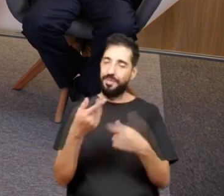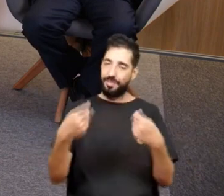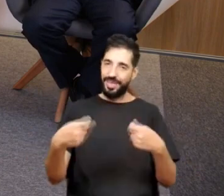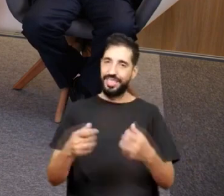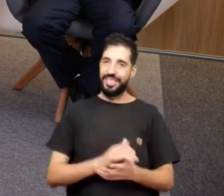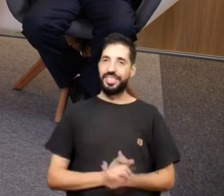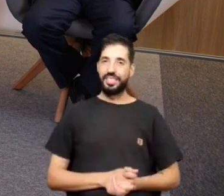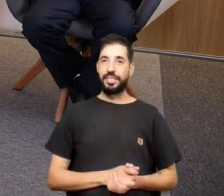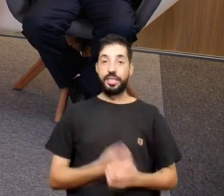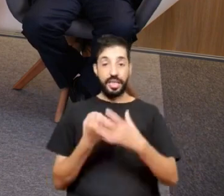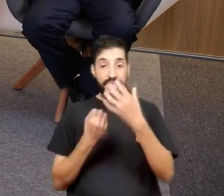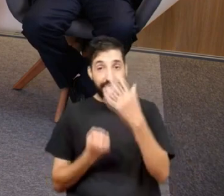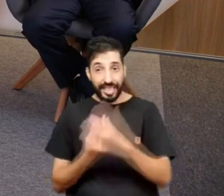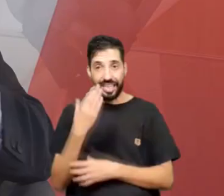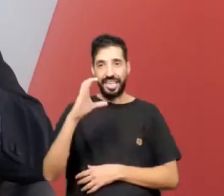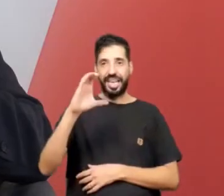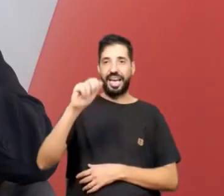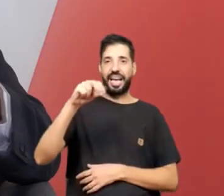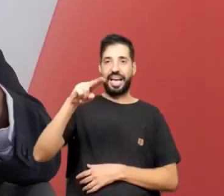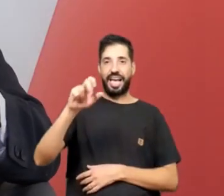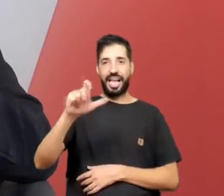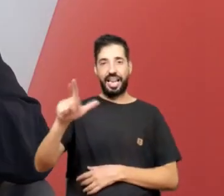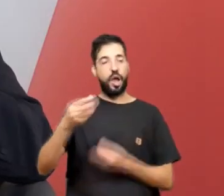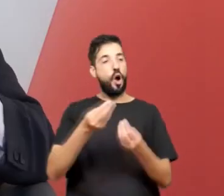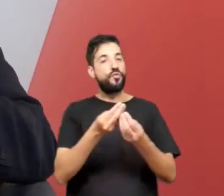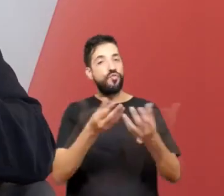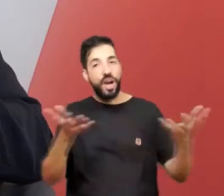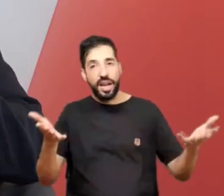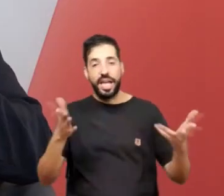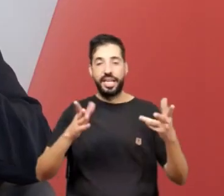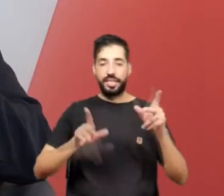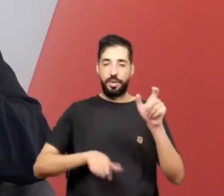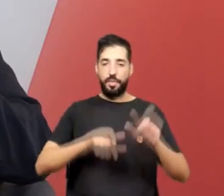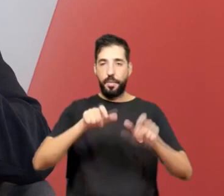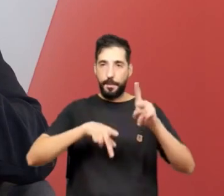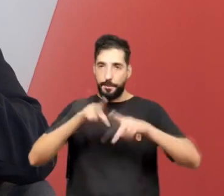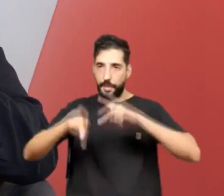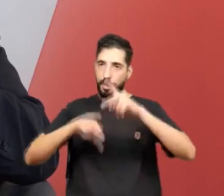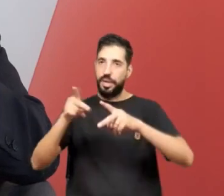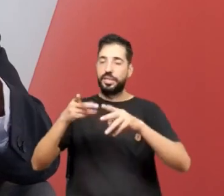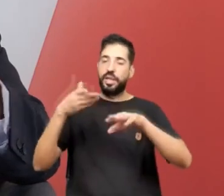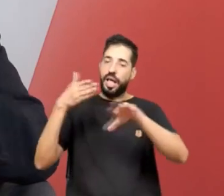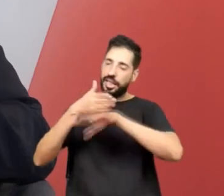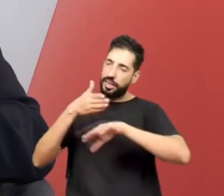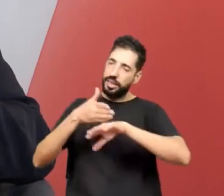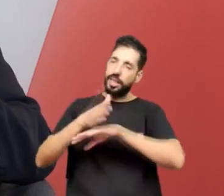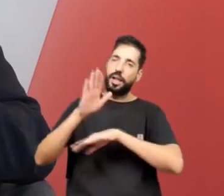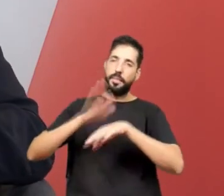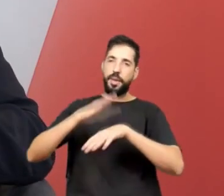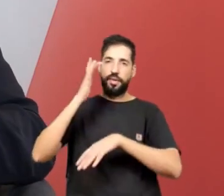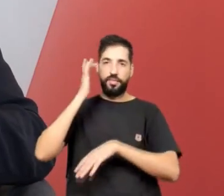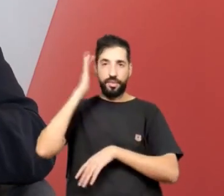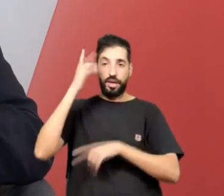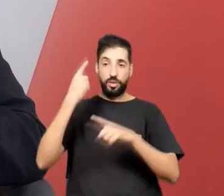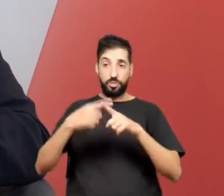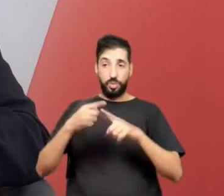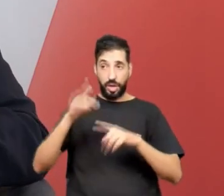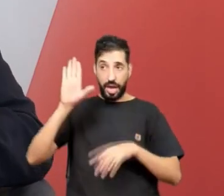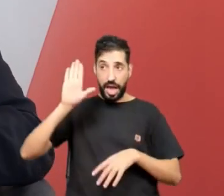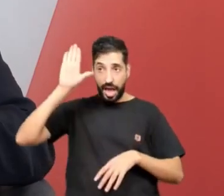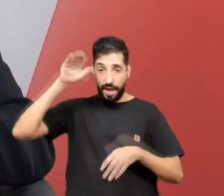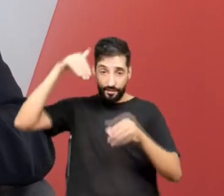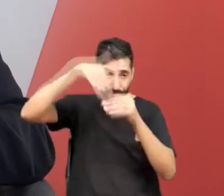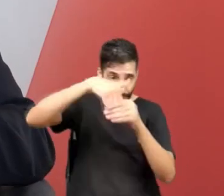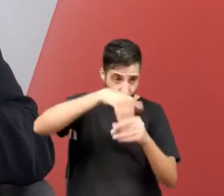crie canais, ofereça para a população facilidade de acesso. Porque o eleitor, ele quer um vereador, ele quer uma